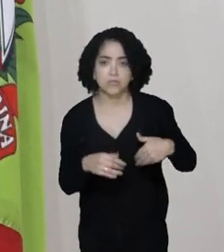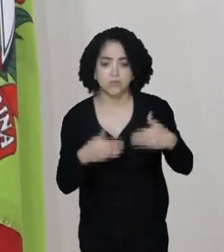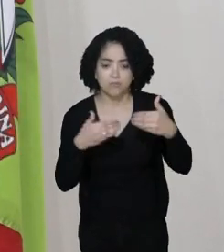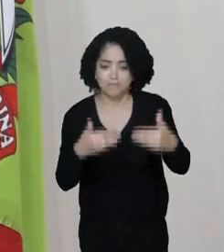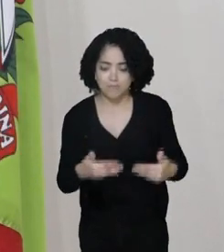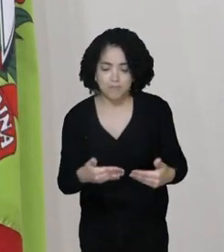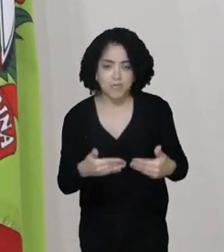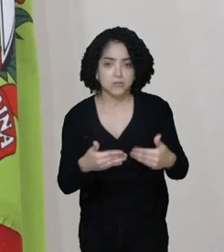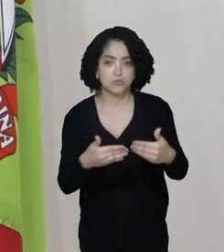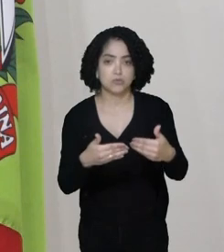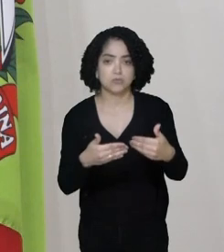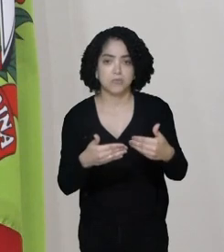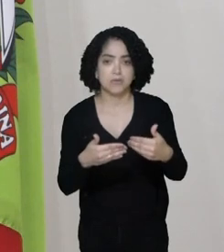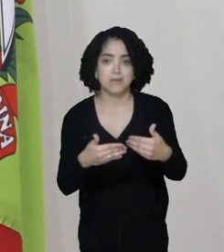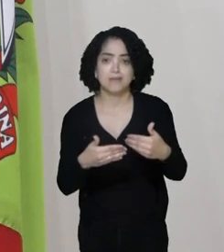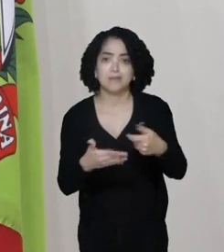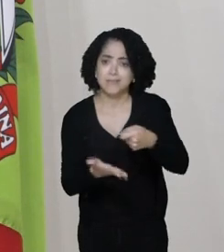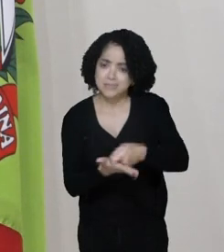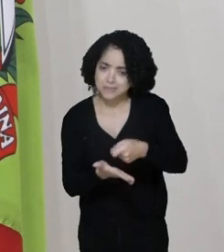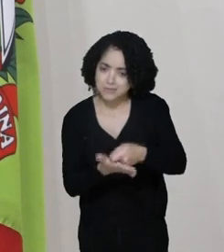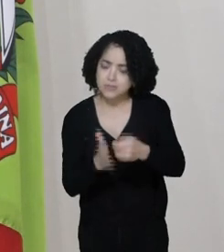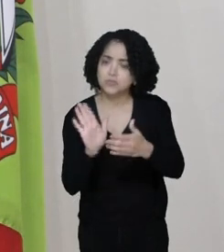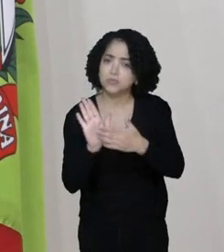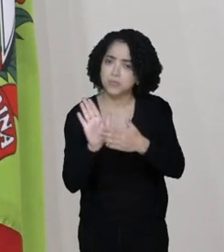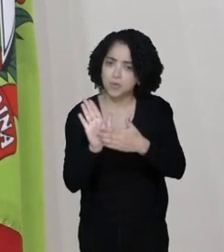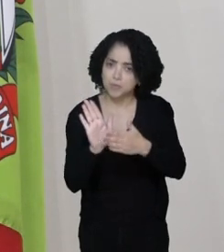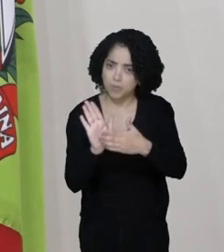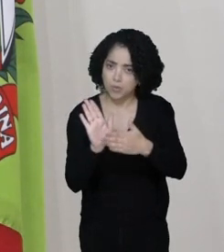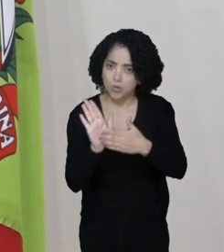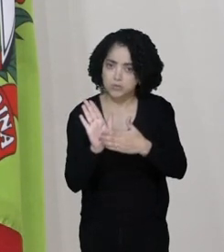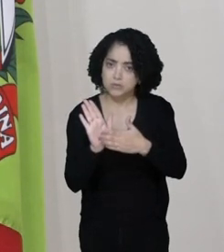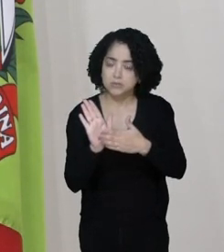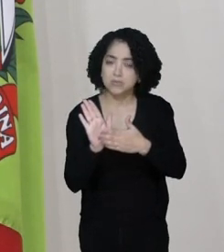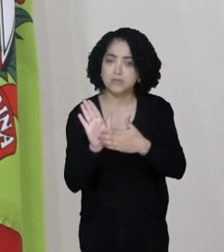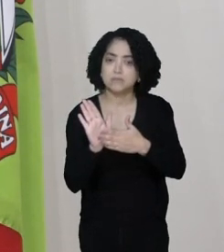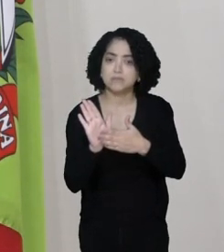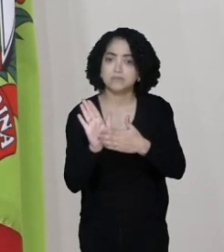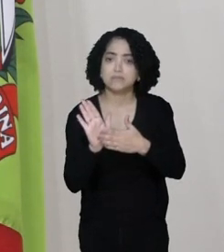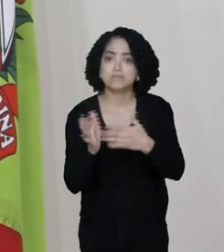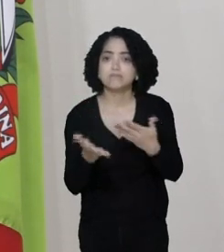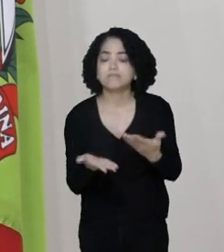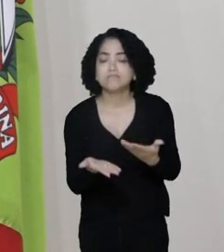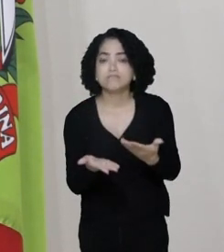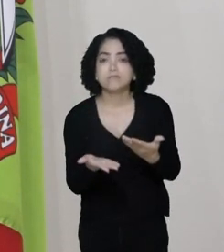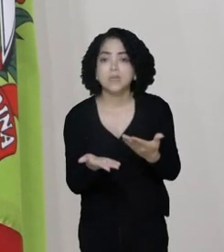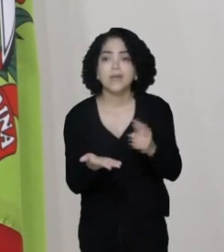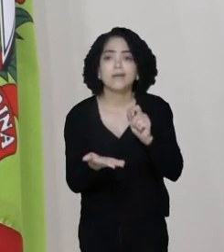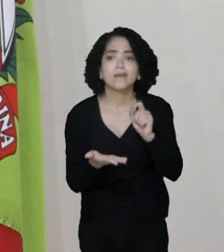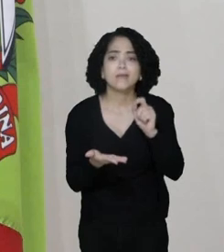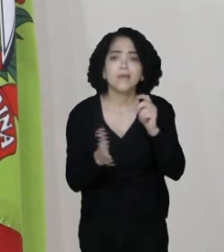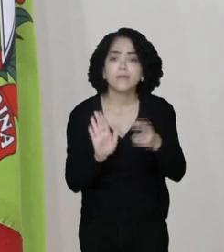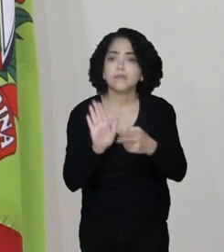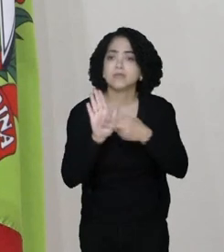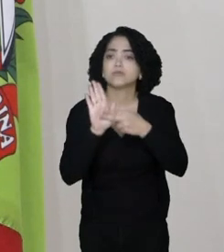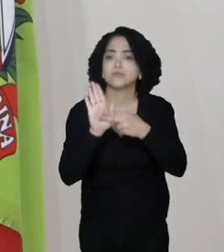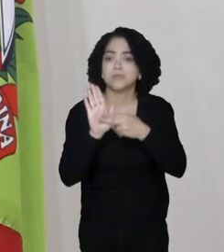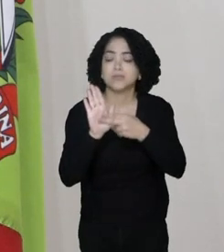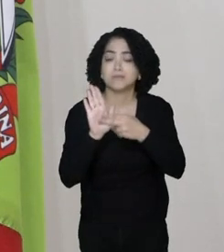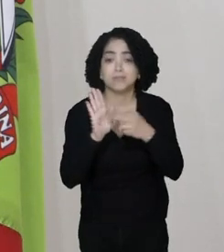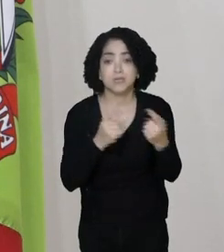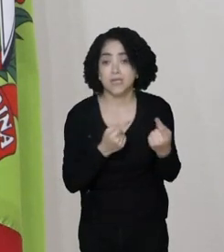insistir numa proposta, no apagar das luzes, que quem vai assumir o governo é contra?